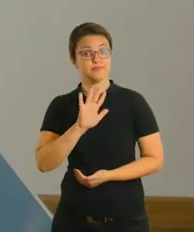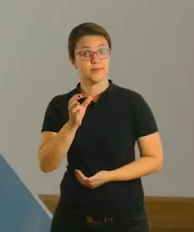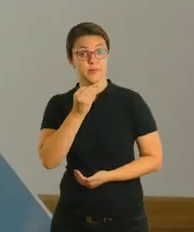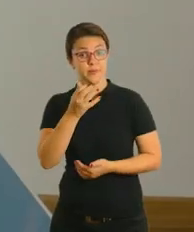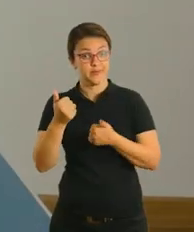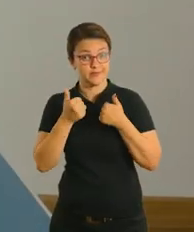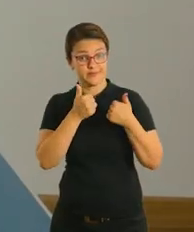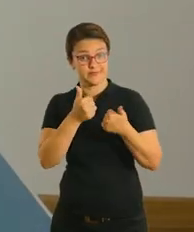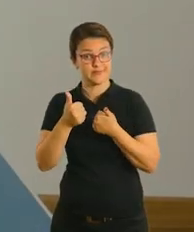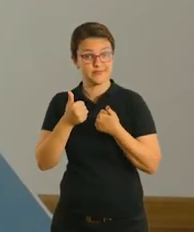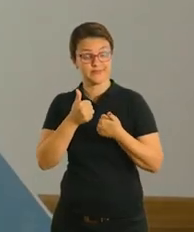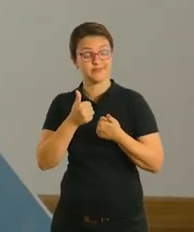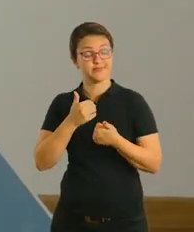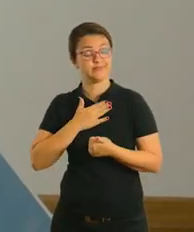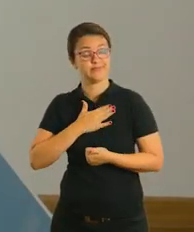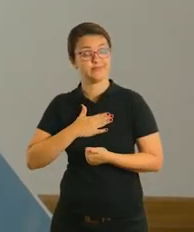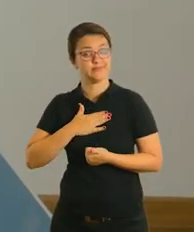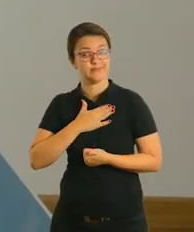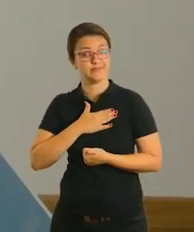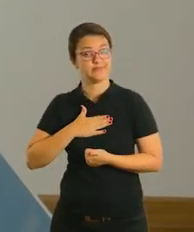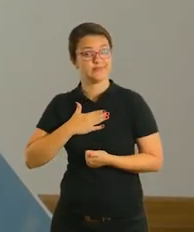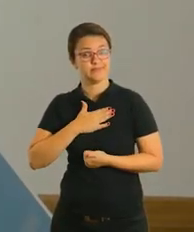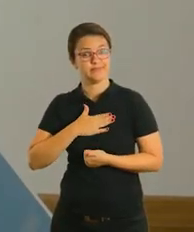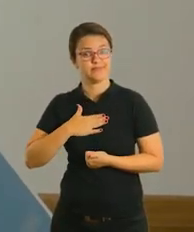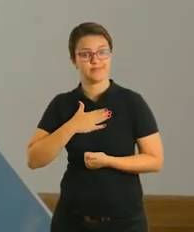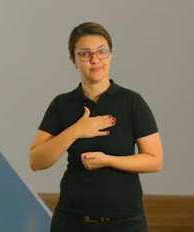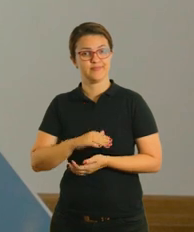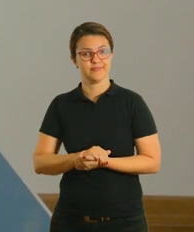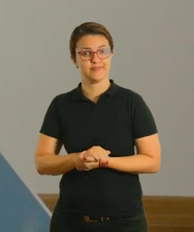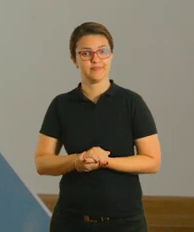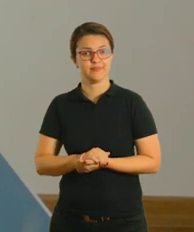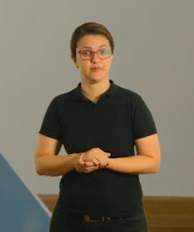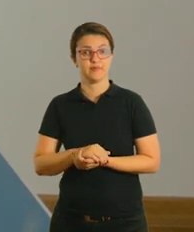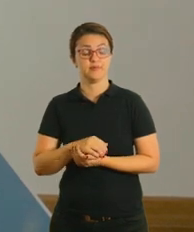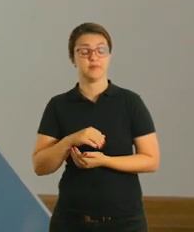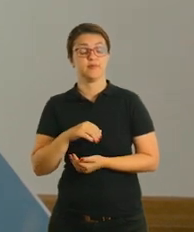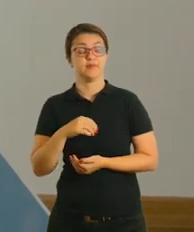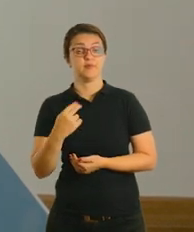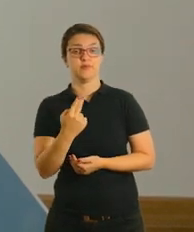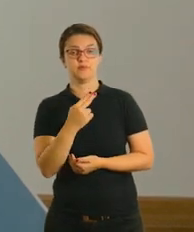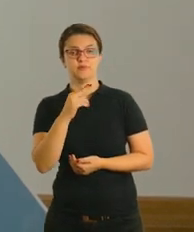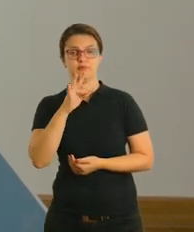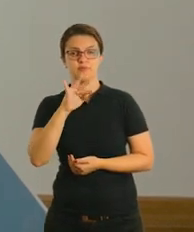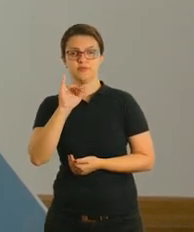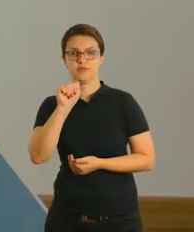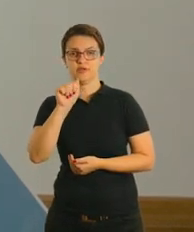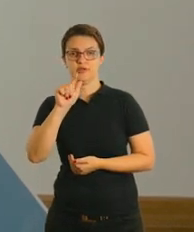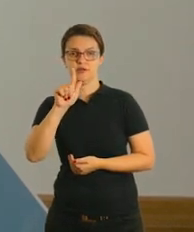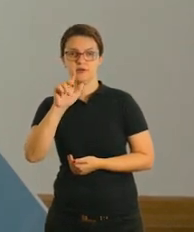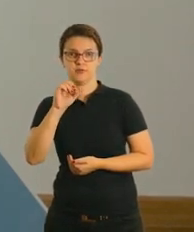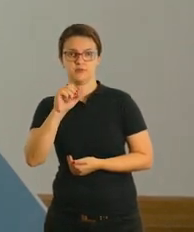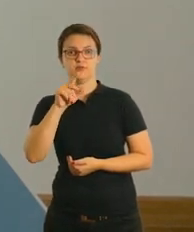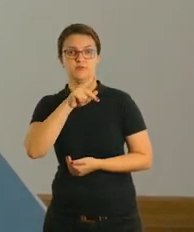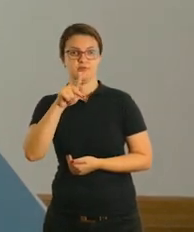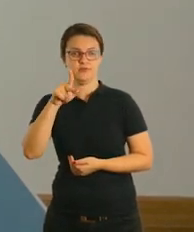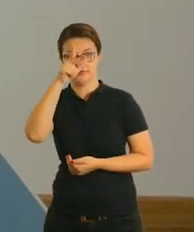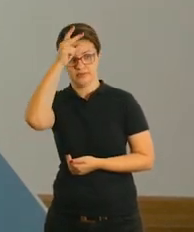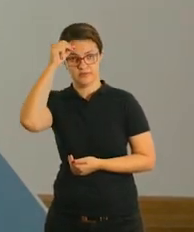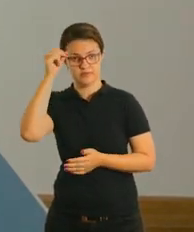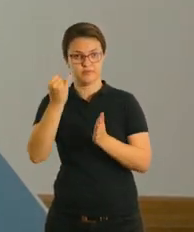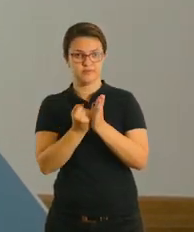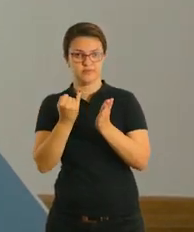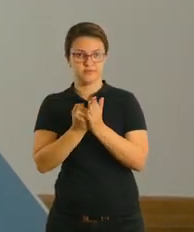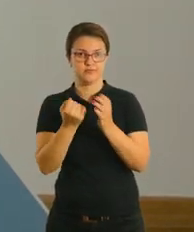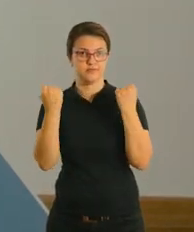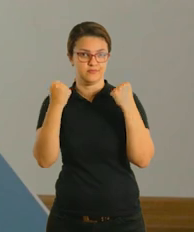Olá pessoal, tudo bem? Muito prazer. Sou o professor Thiago Mancini, do aula de Educação Física na Rede Municipal de Itapevi. Estamos aqui para